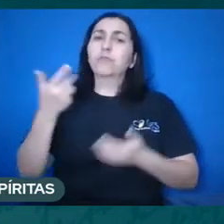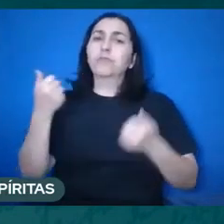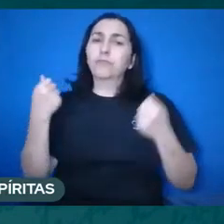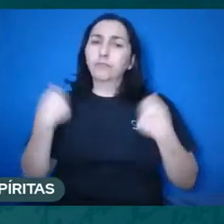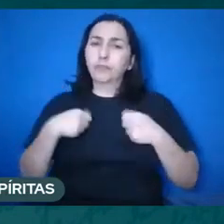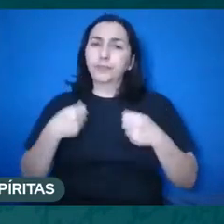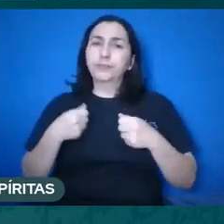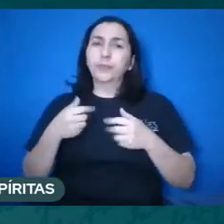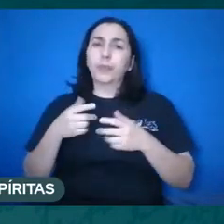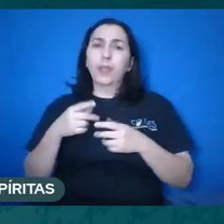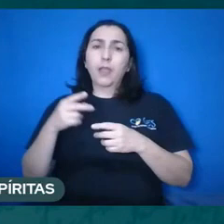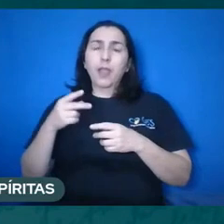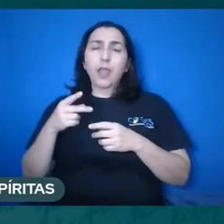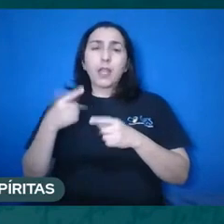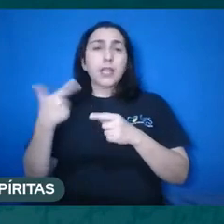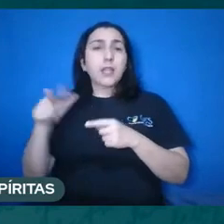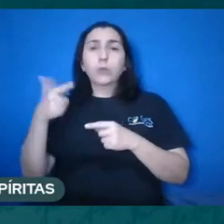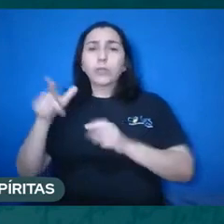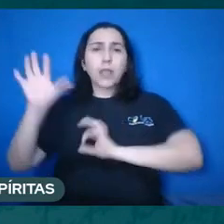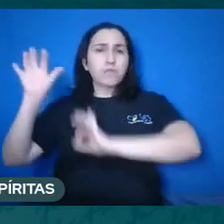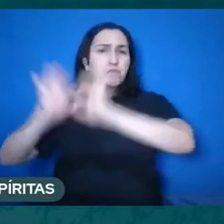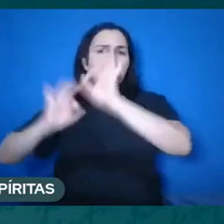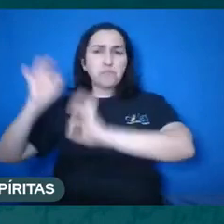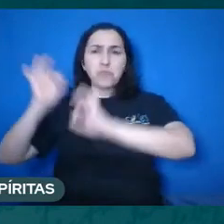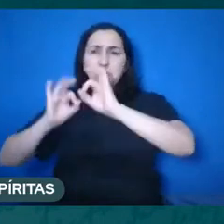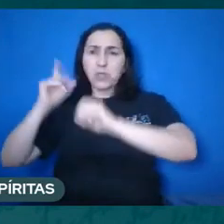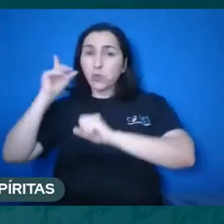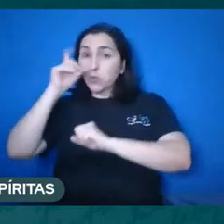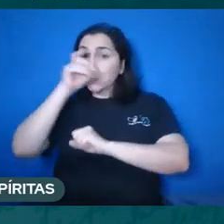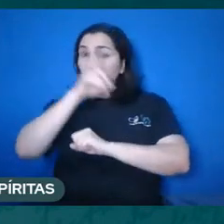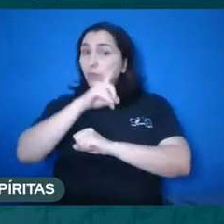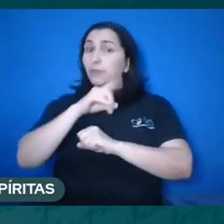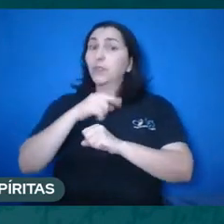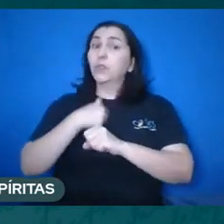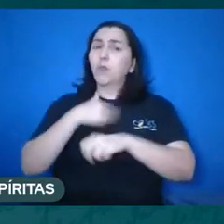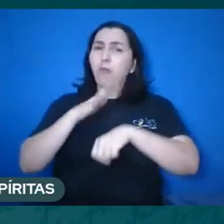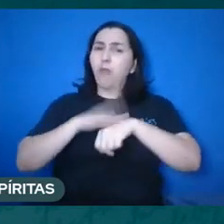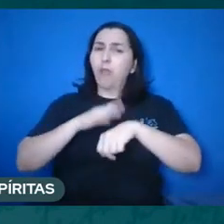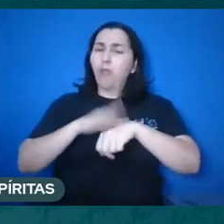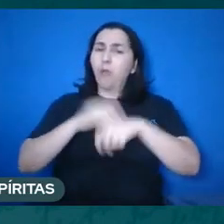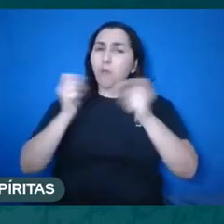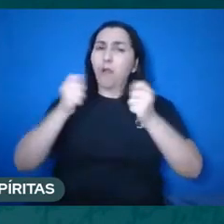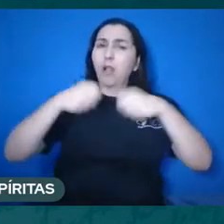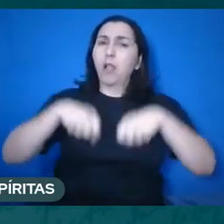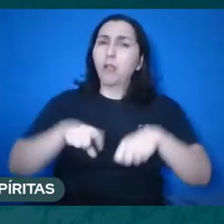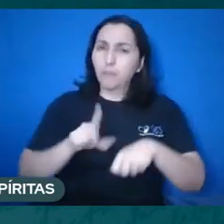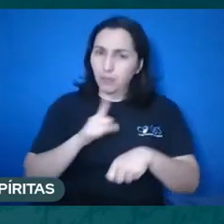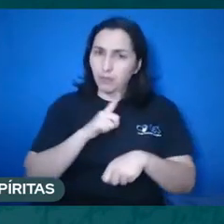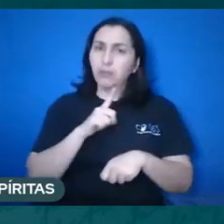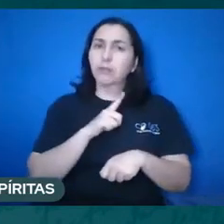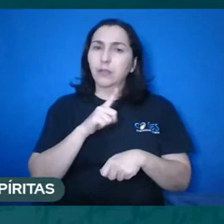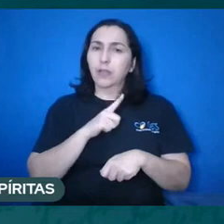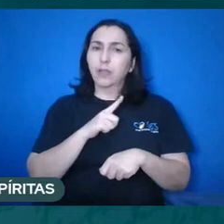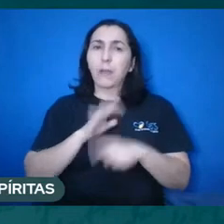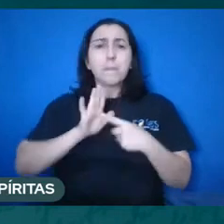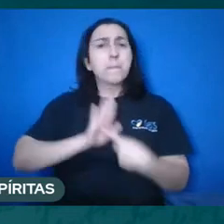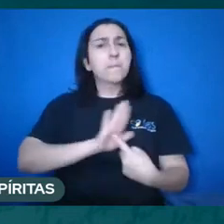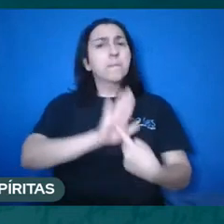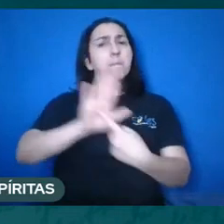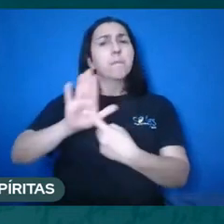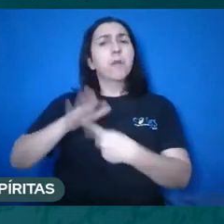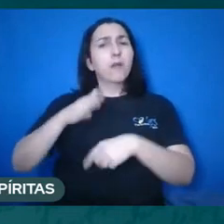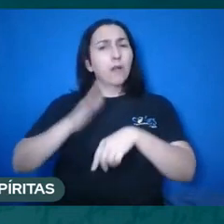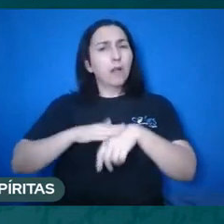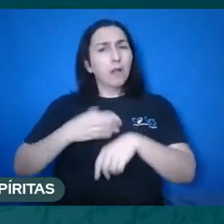coloca fardos pesados em ombros fracos, então nos mostra que viver é a única